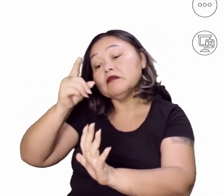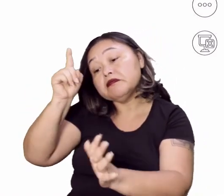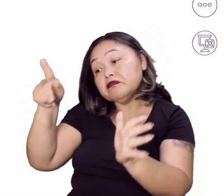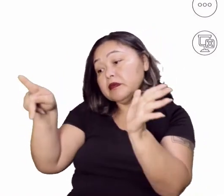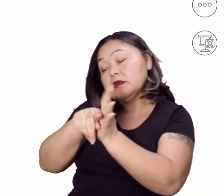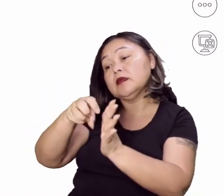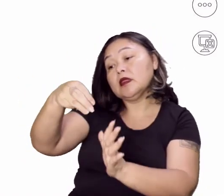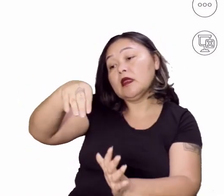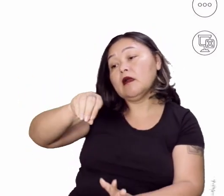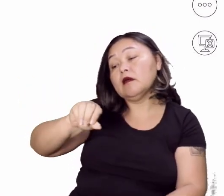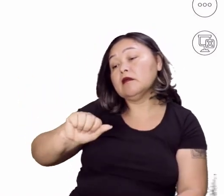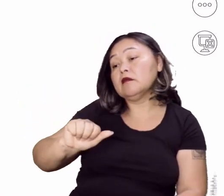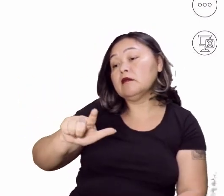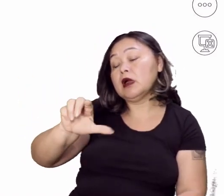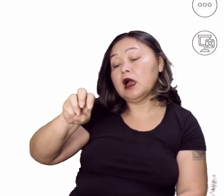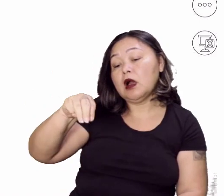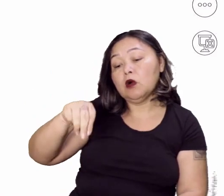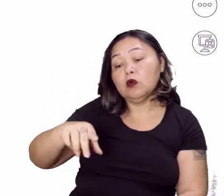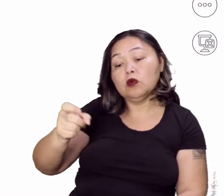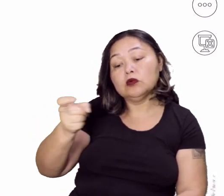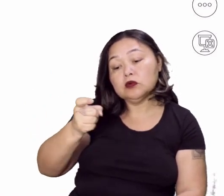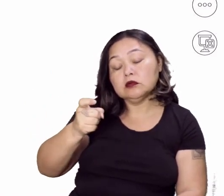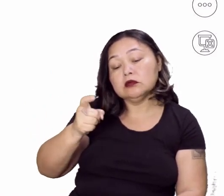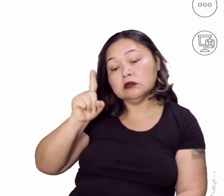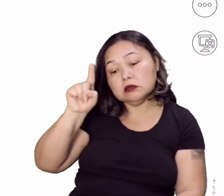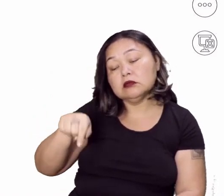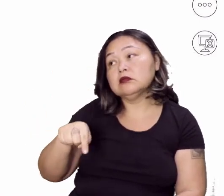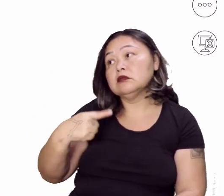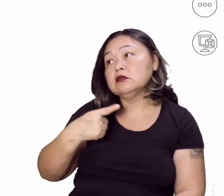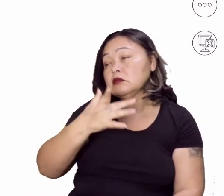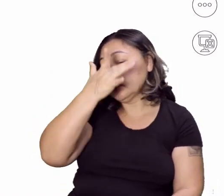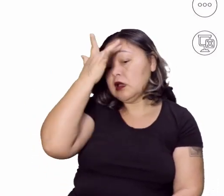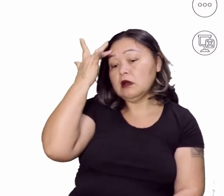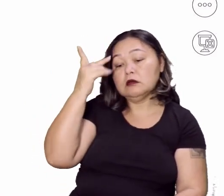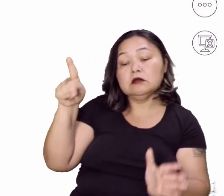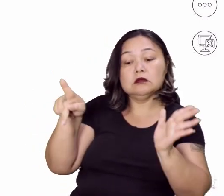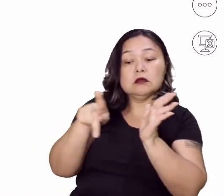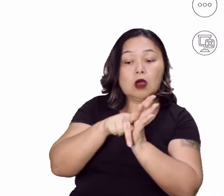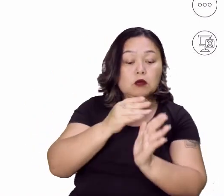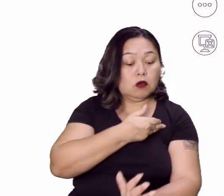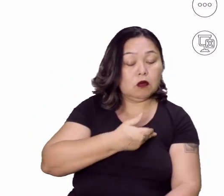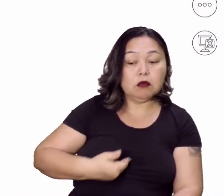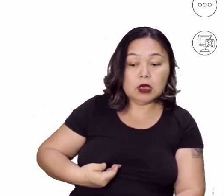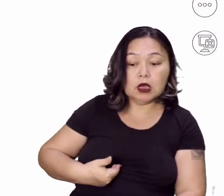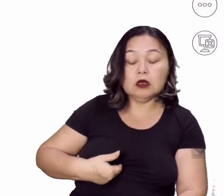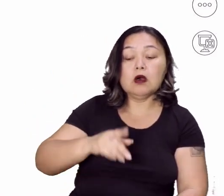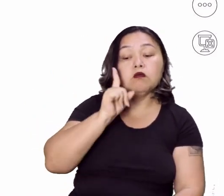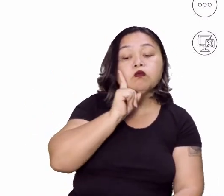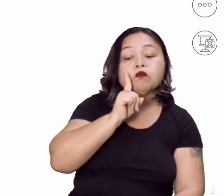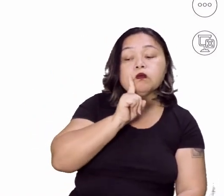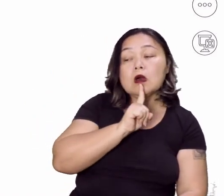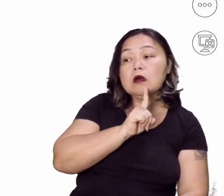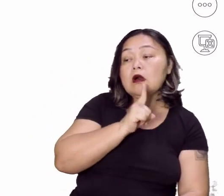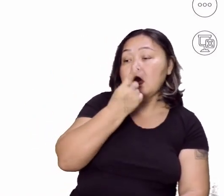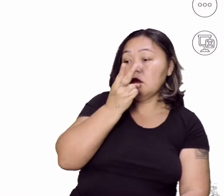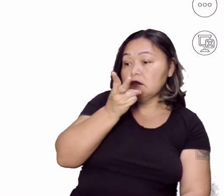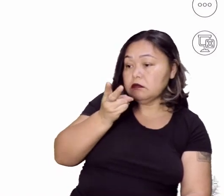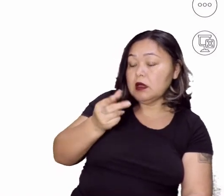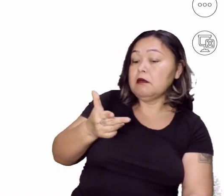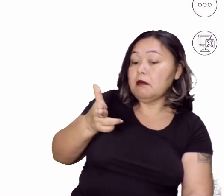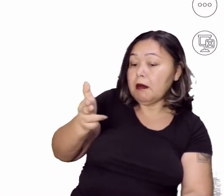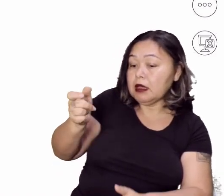foi assassinado. Provavelmente, pessoas do próprio governo americano. Para que ele não pudesse mais